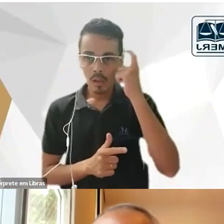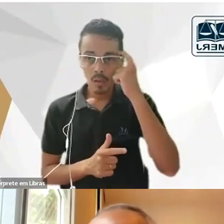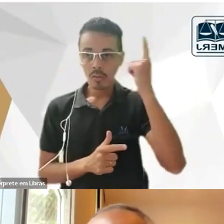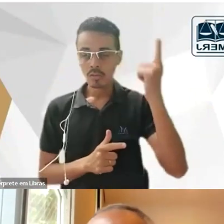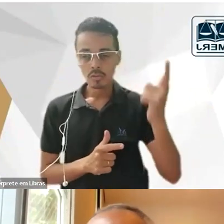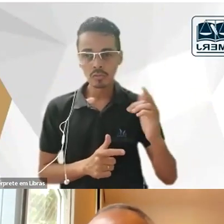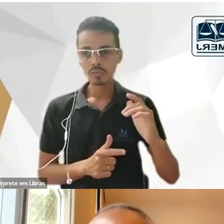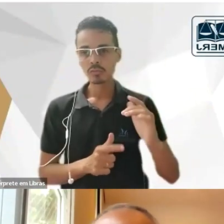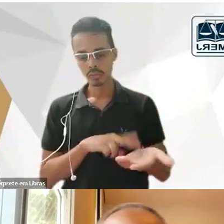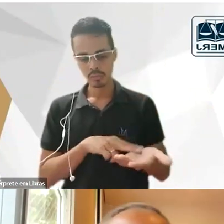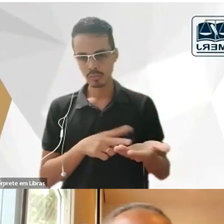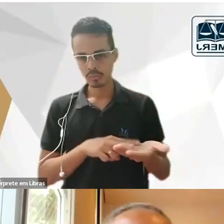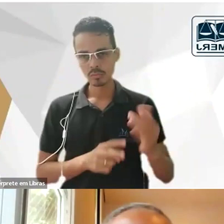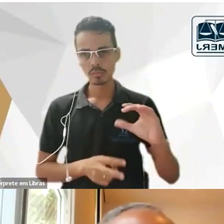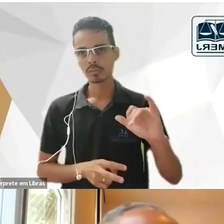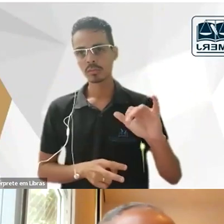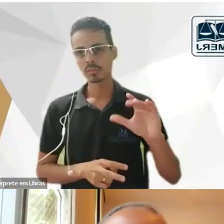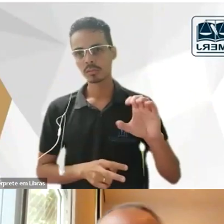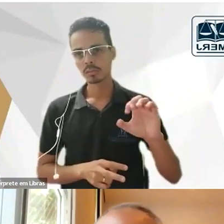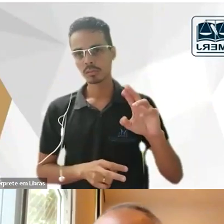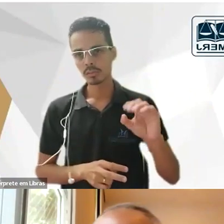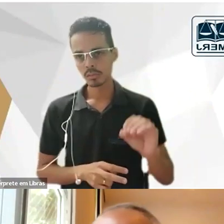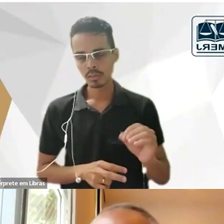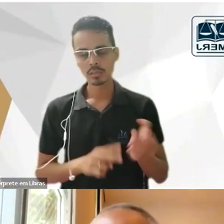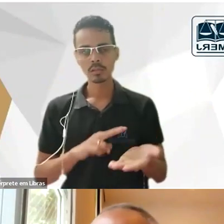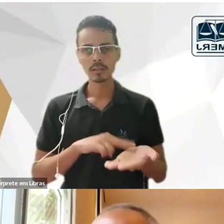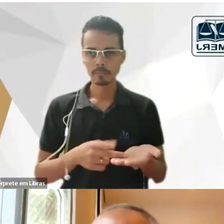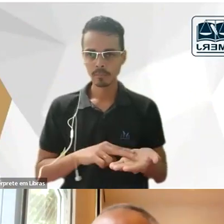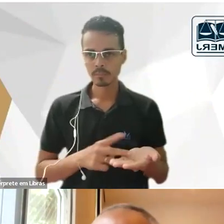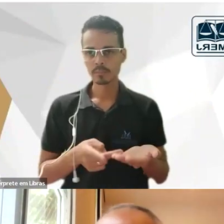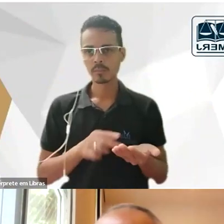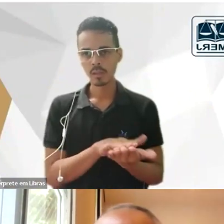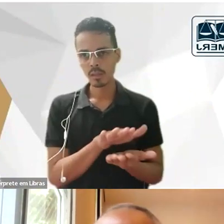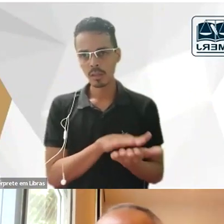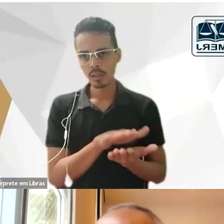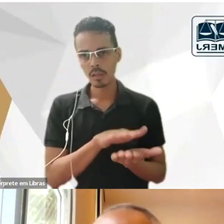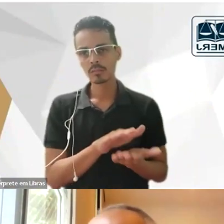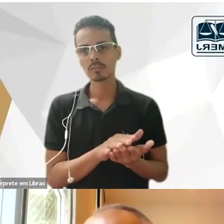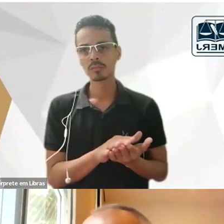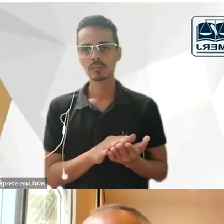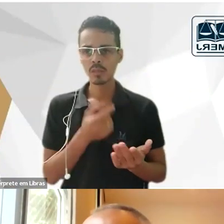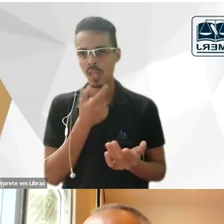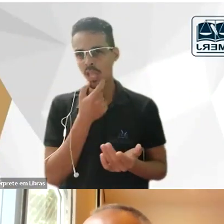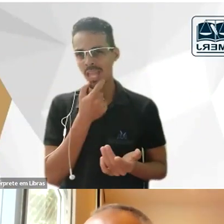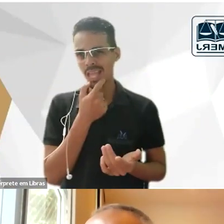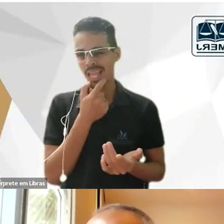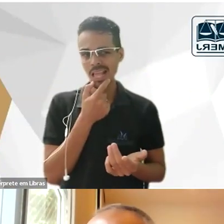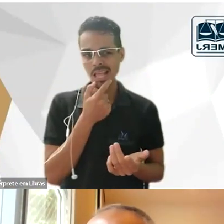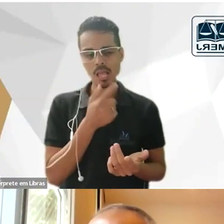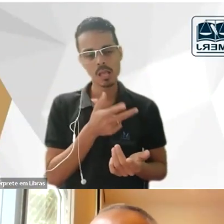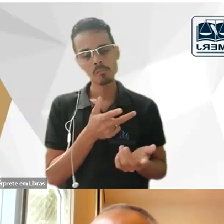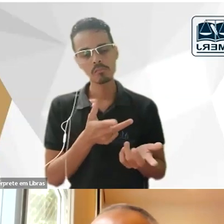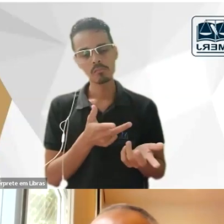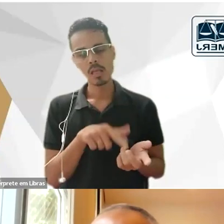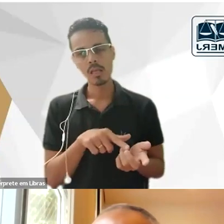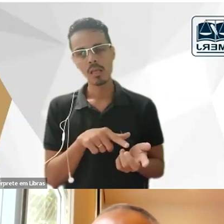enfim dos clássicos e nas traduções que aquela bela elétrica publica os ingleses acham eles muito criativos porque eles